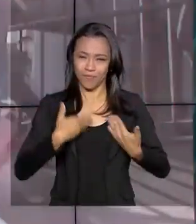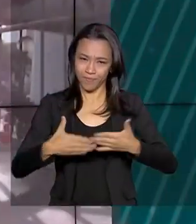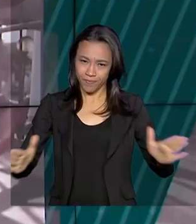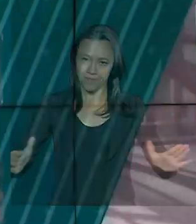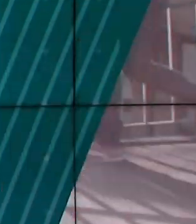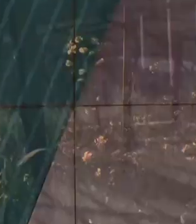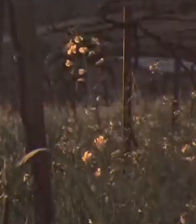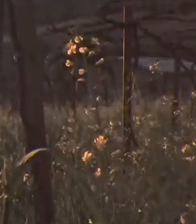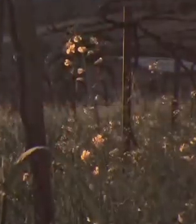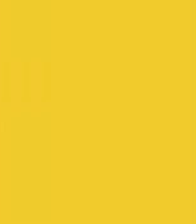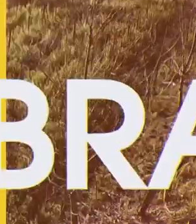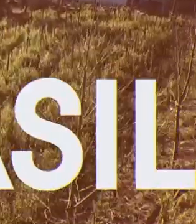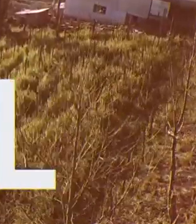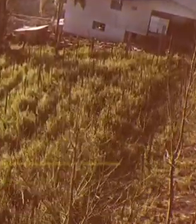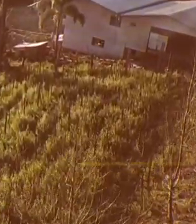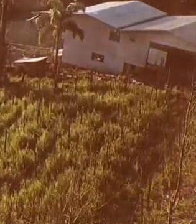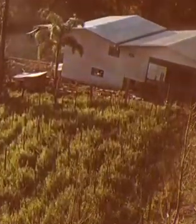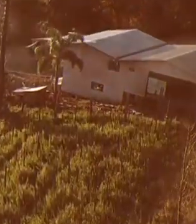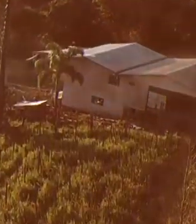está no ar.